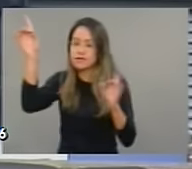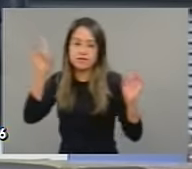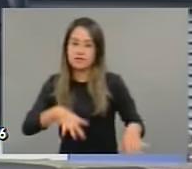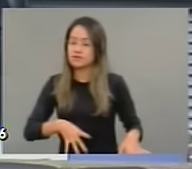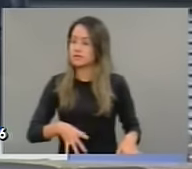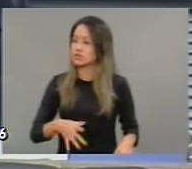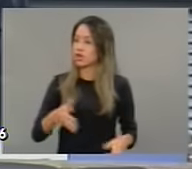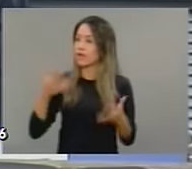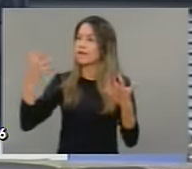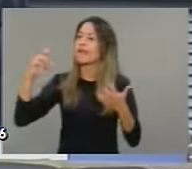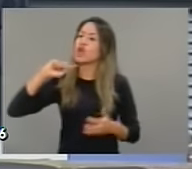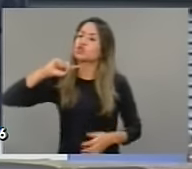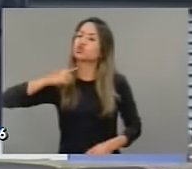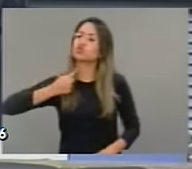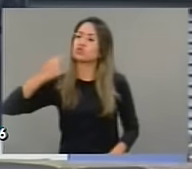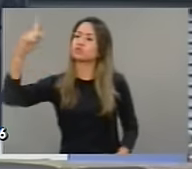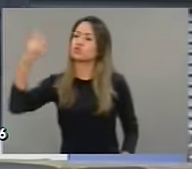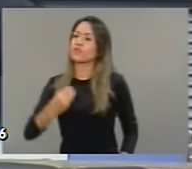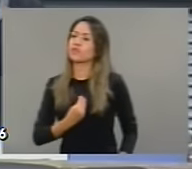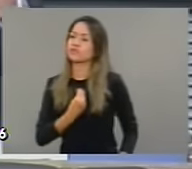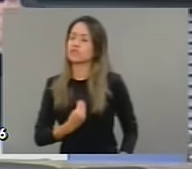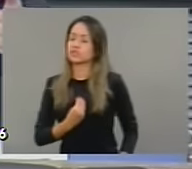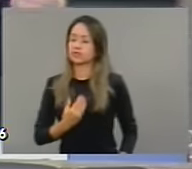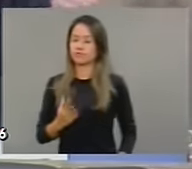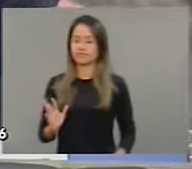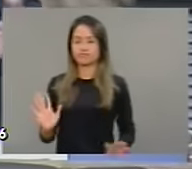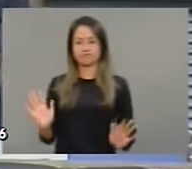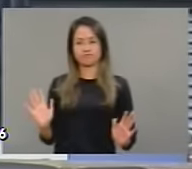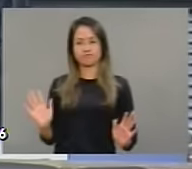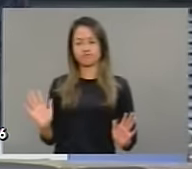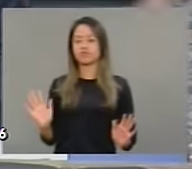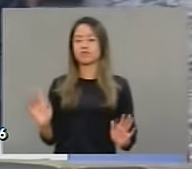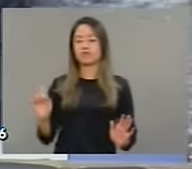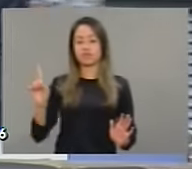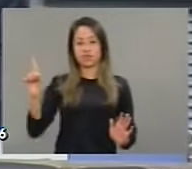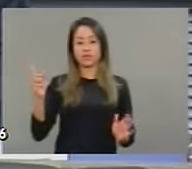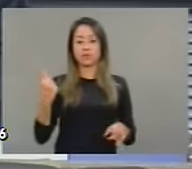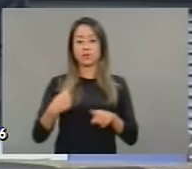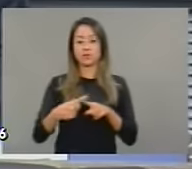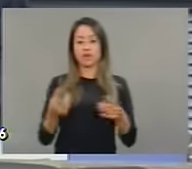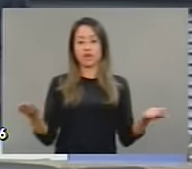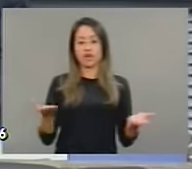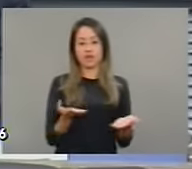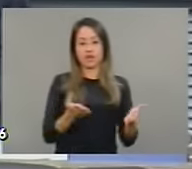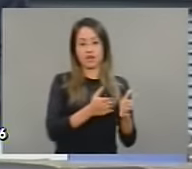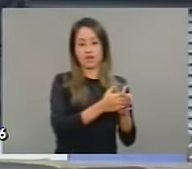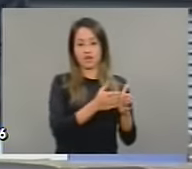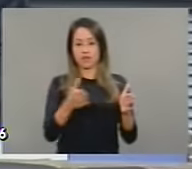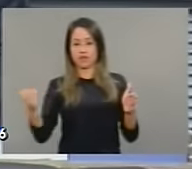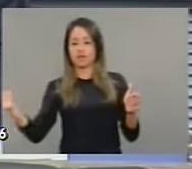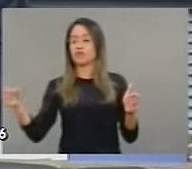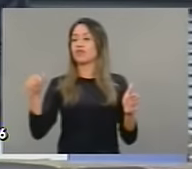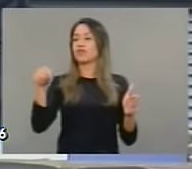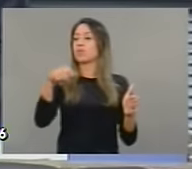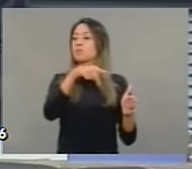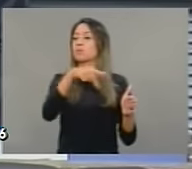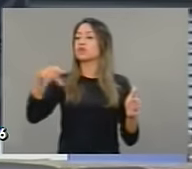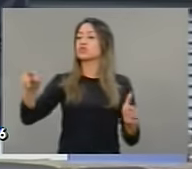parlamentares, principalmente aqueles que participarão de um processo político esse ano, vão ser vítimas de ações